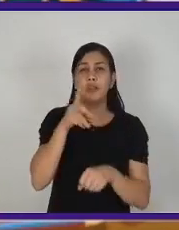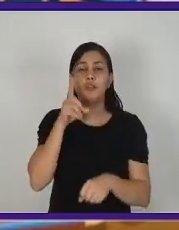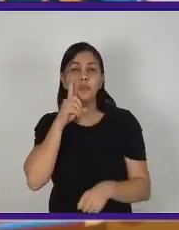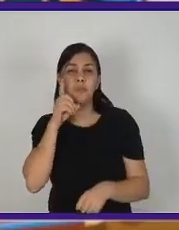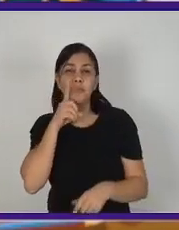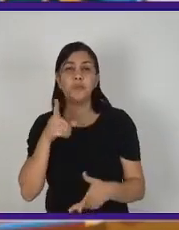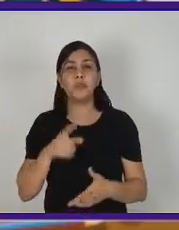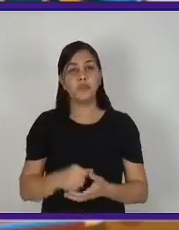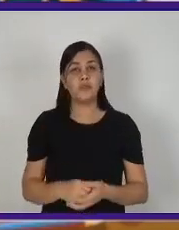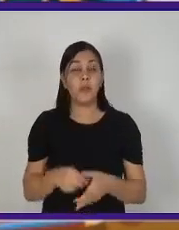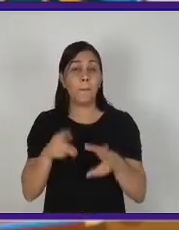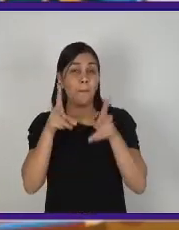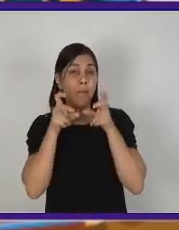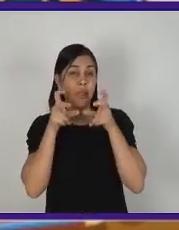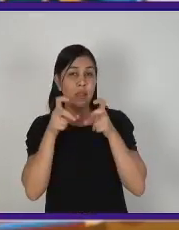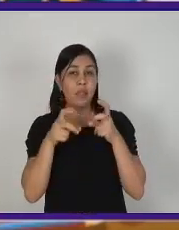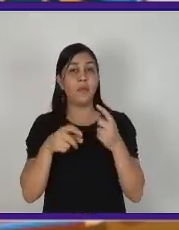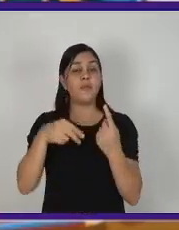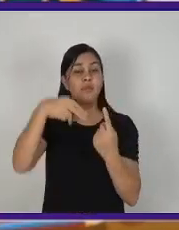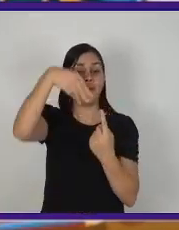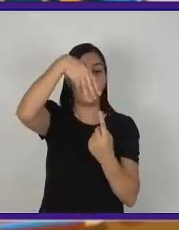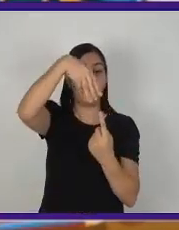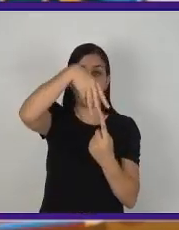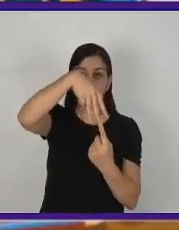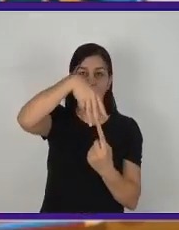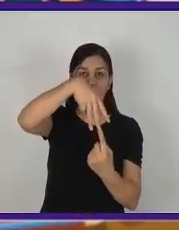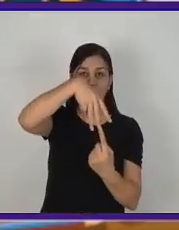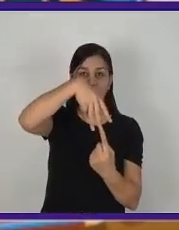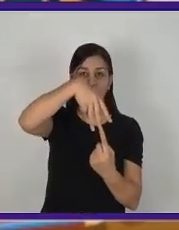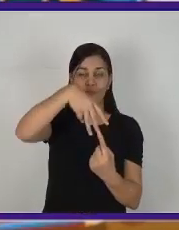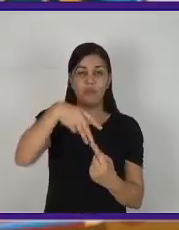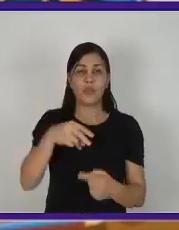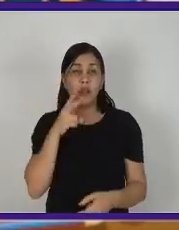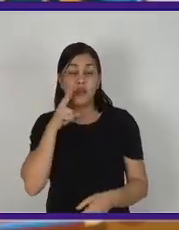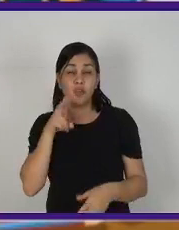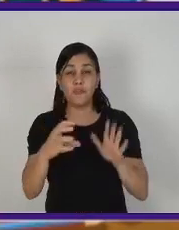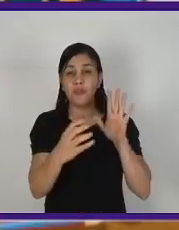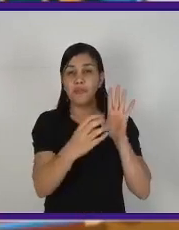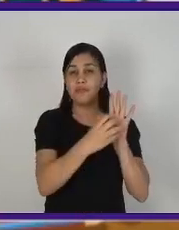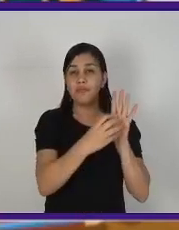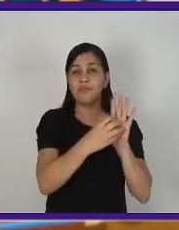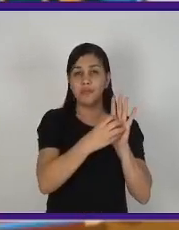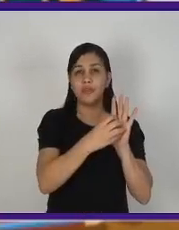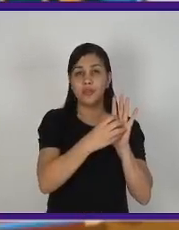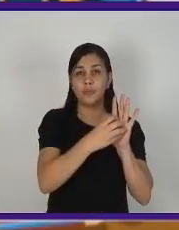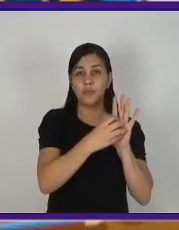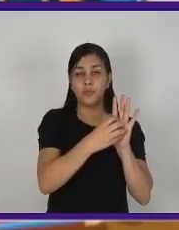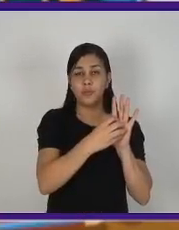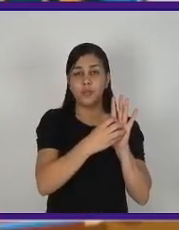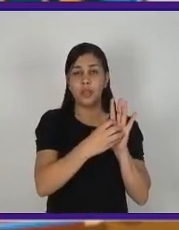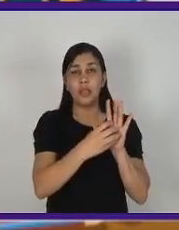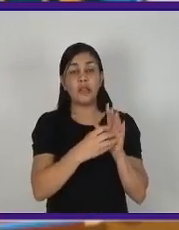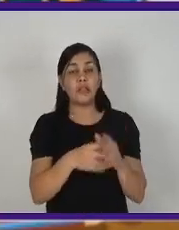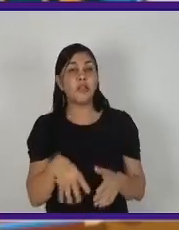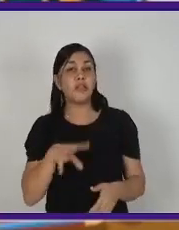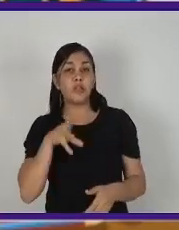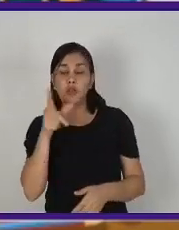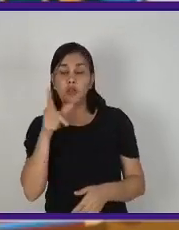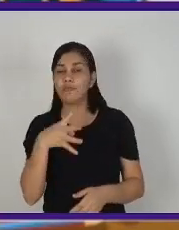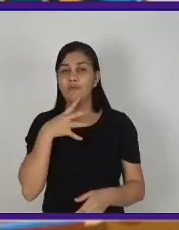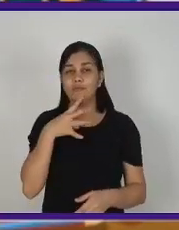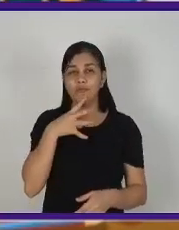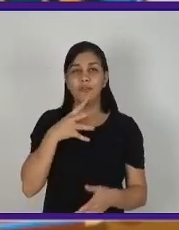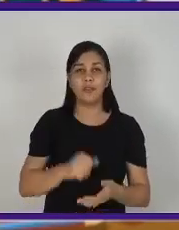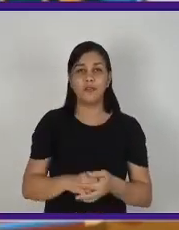esse local, a McDonald's, porque ela tem um padrão, Essa imagem, esse símbolo, ele é bem difundido e é bem